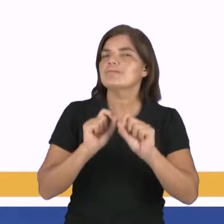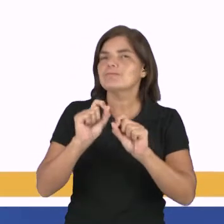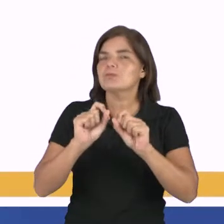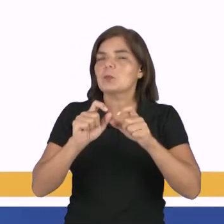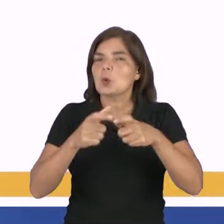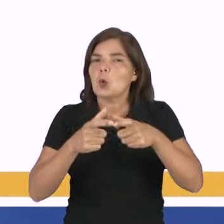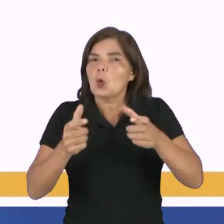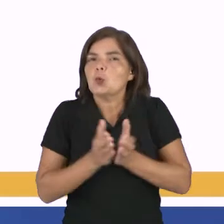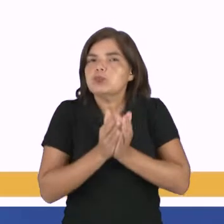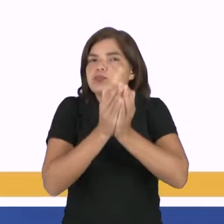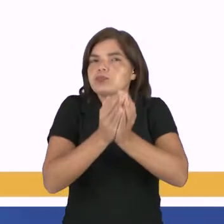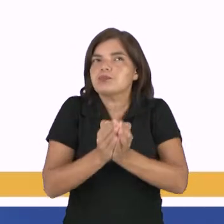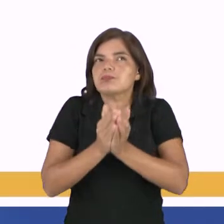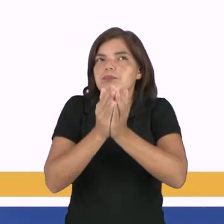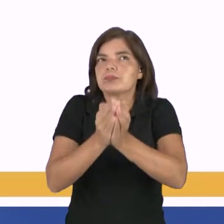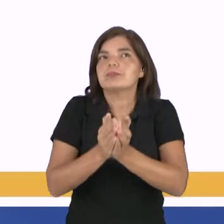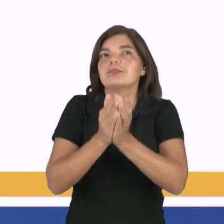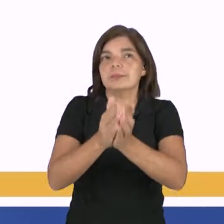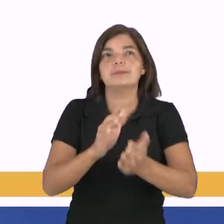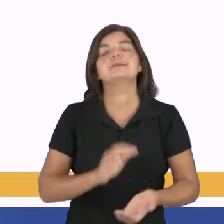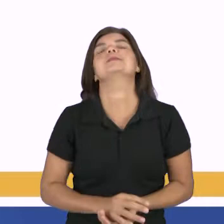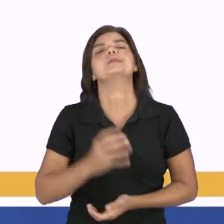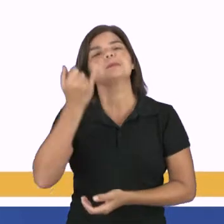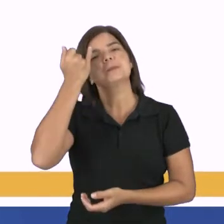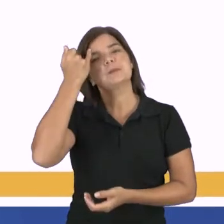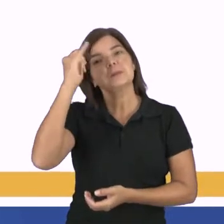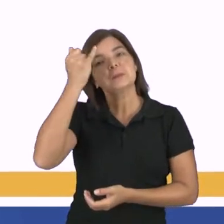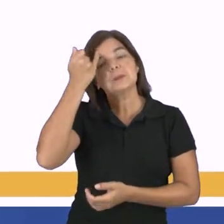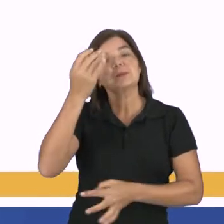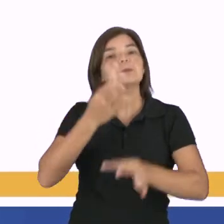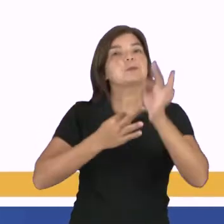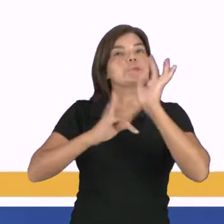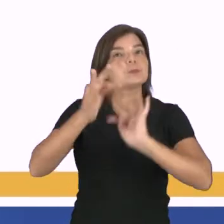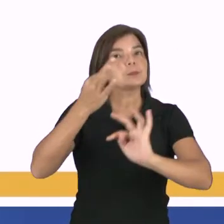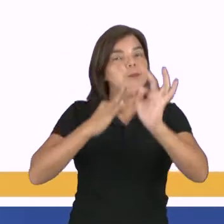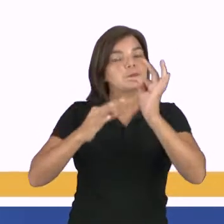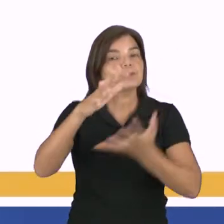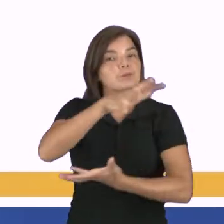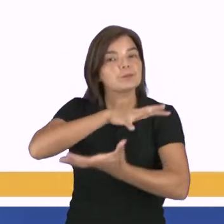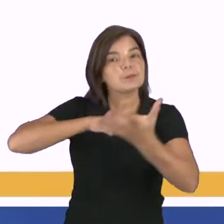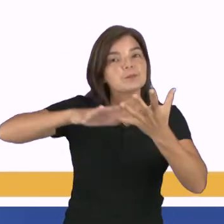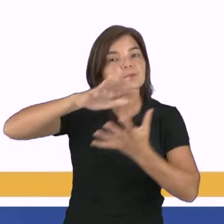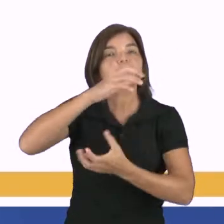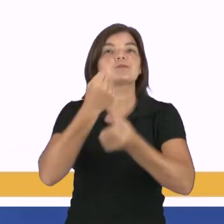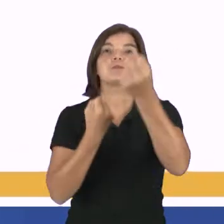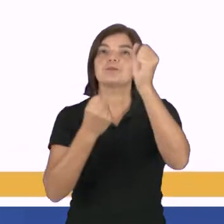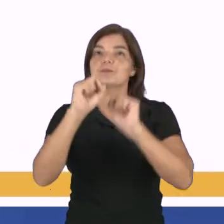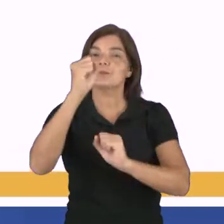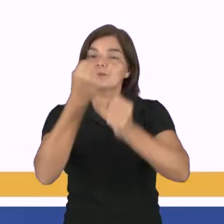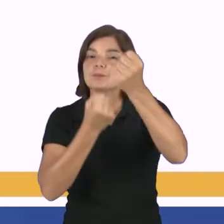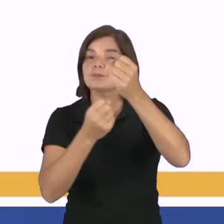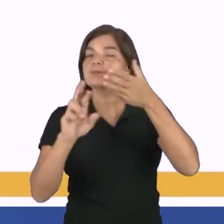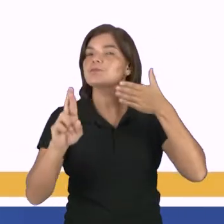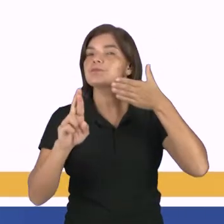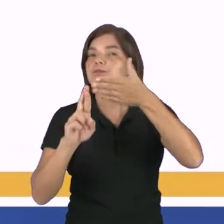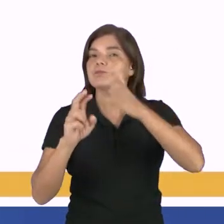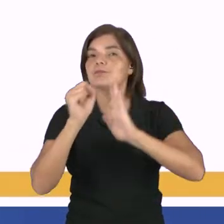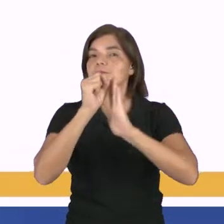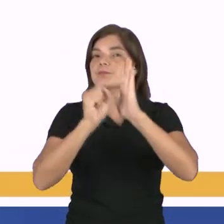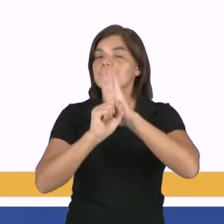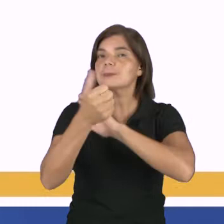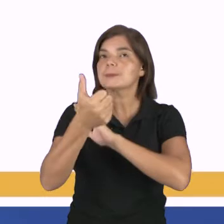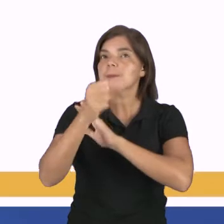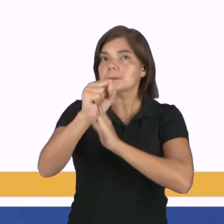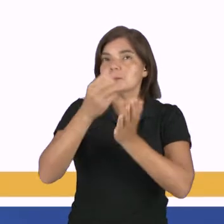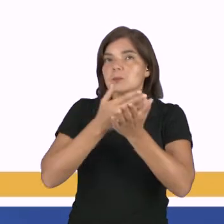a expansão marítima. As invenções tecnológicas da Revolução Industrial, me refiro aí ao século XVIII,